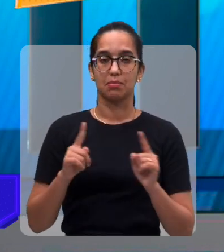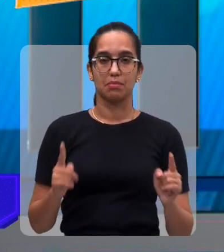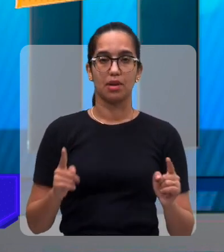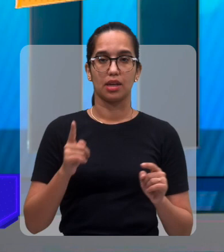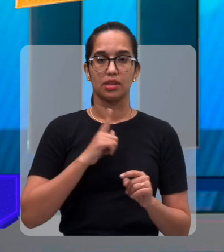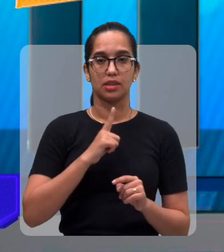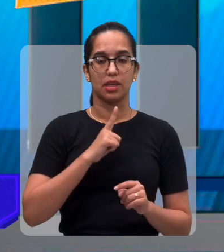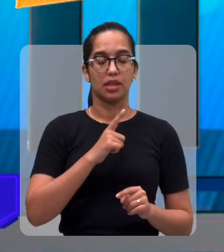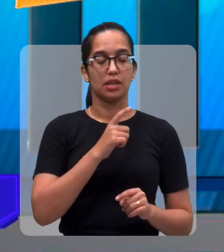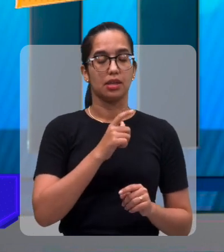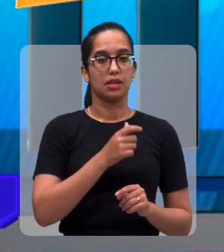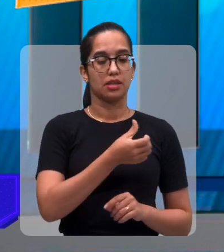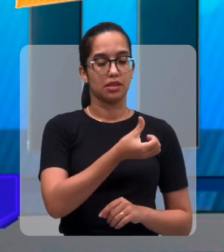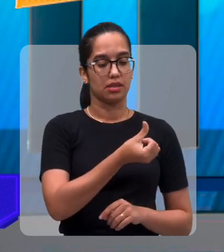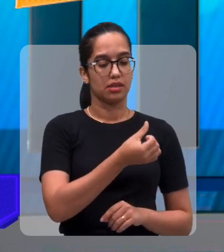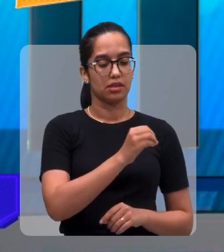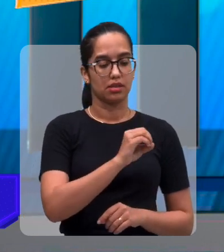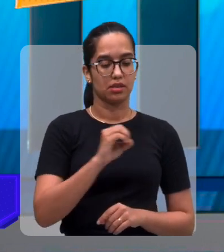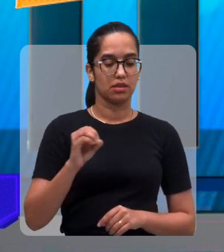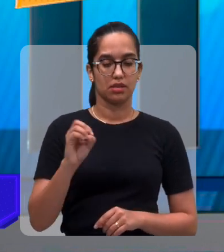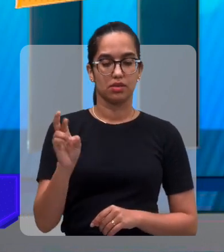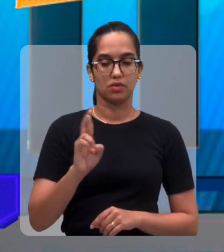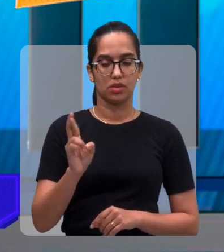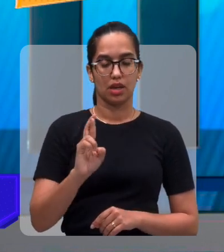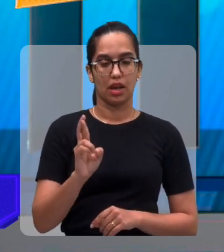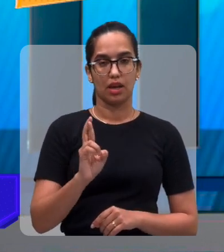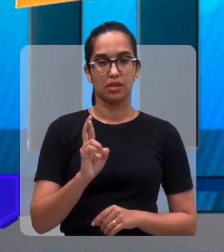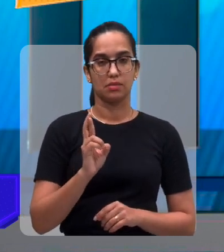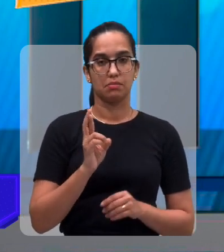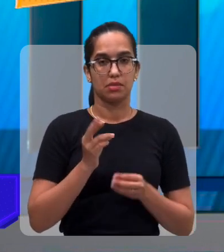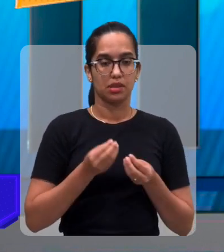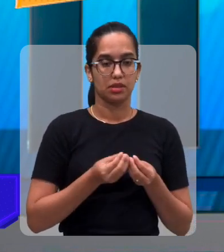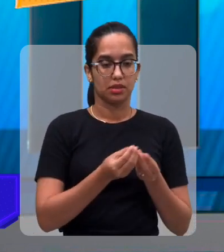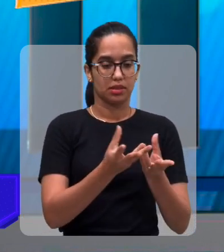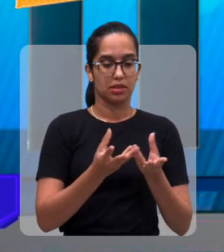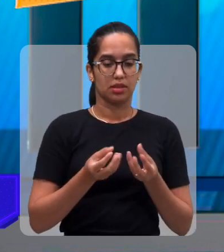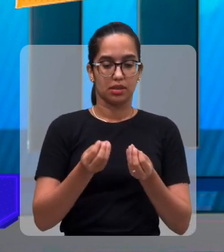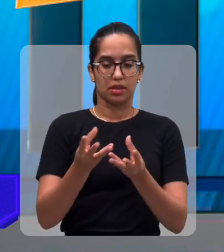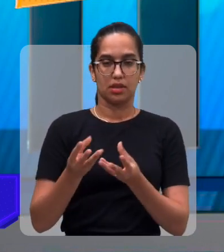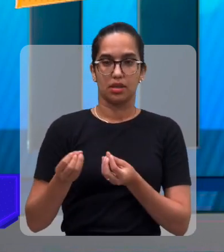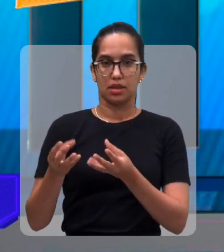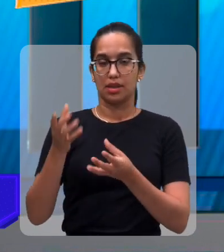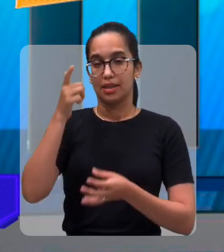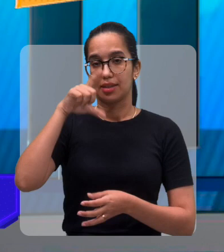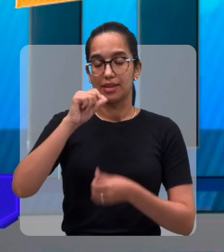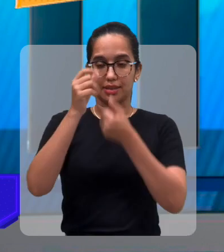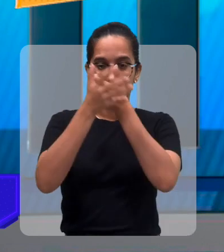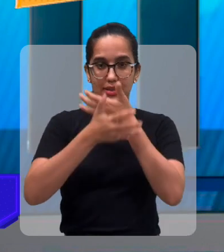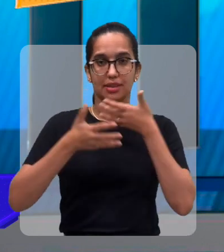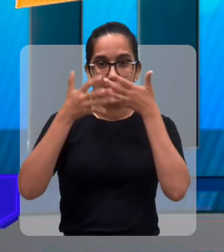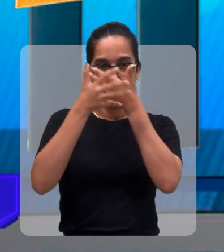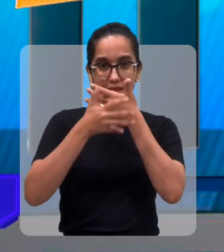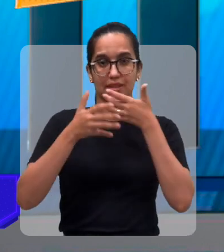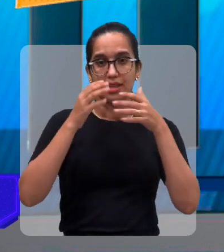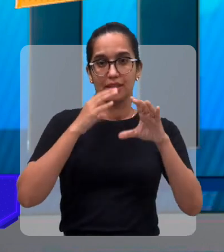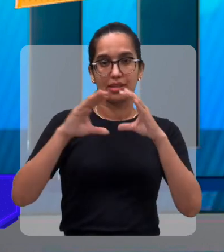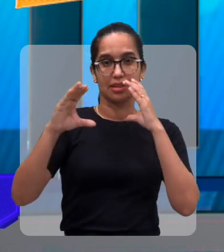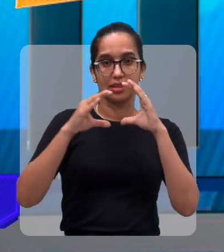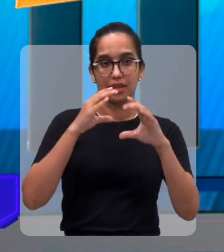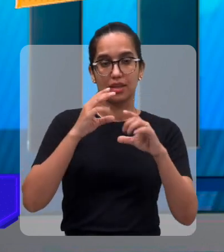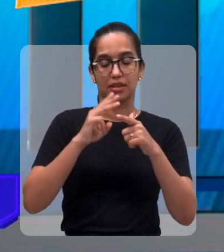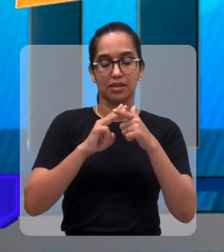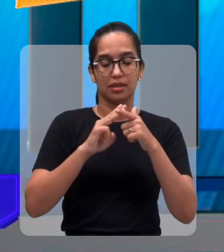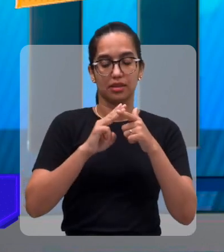de 600 reais, né? Para distribuir entre os membros que irão tocar e cantar no dia, né? São